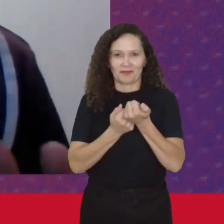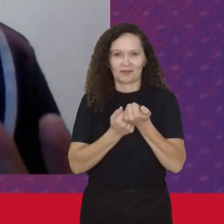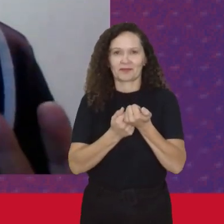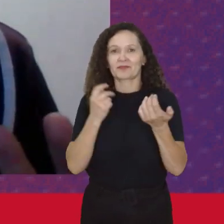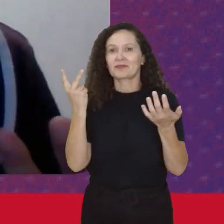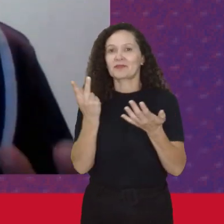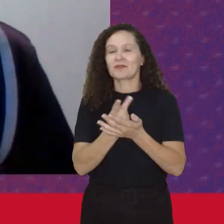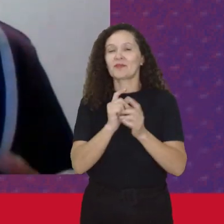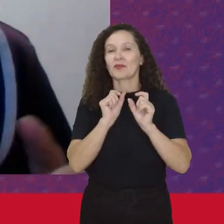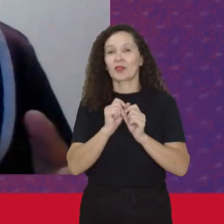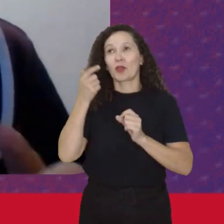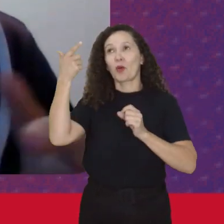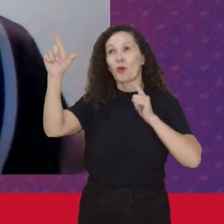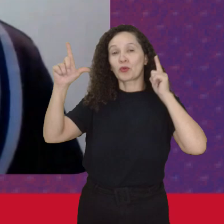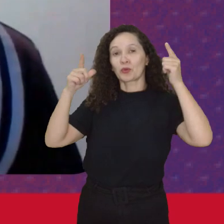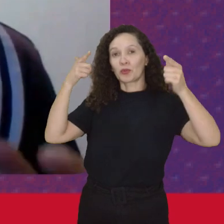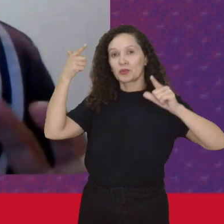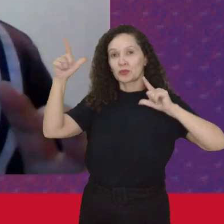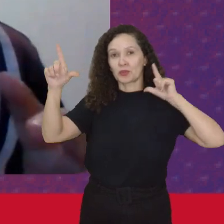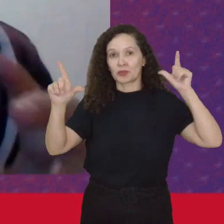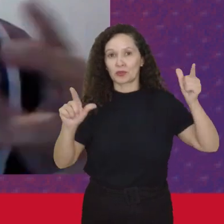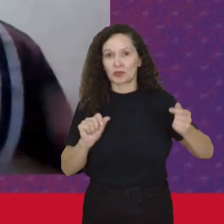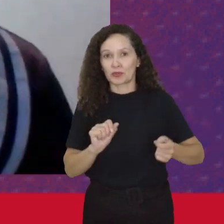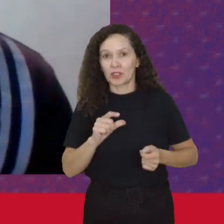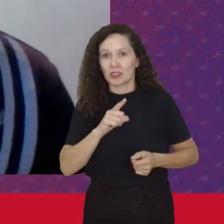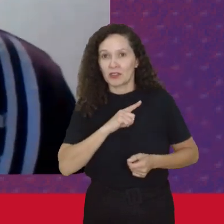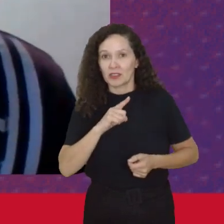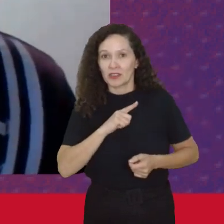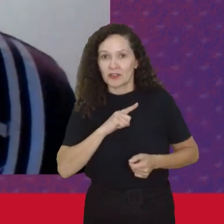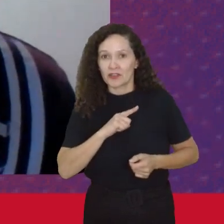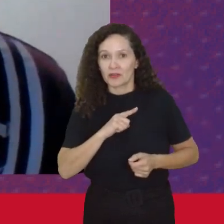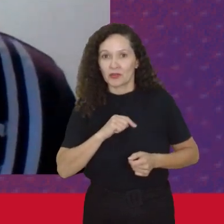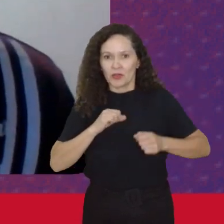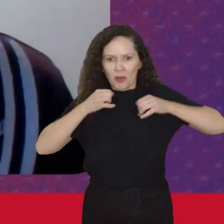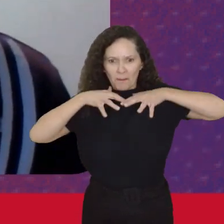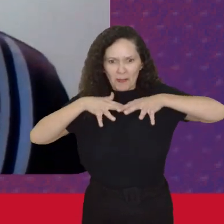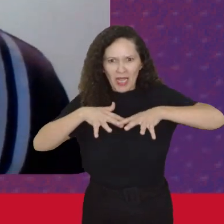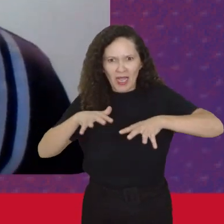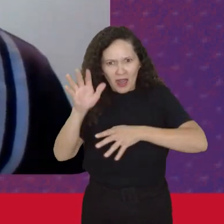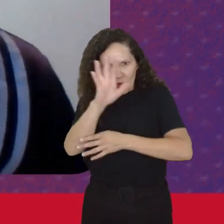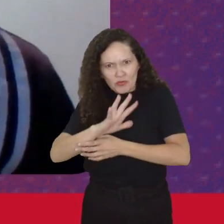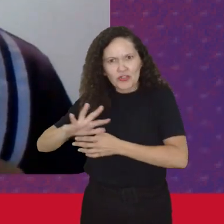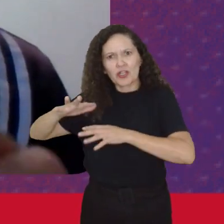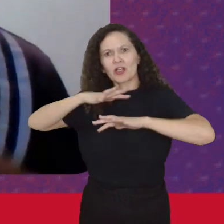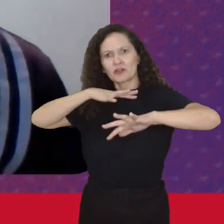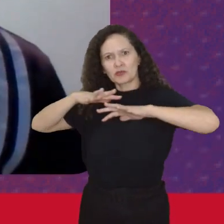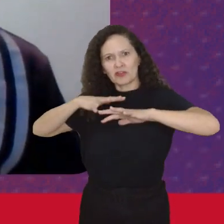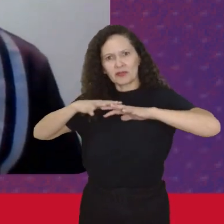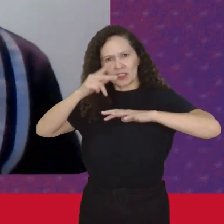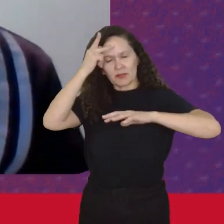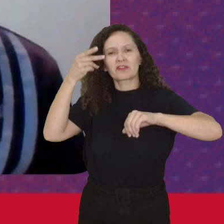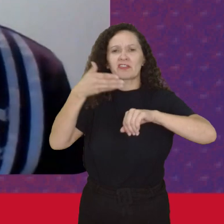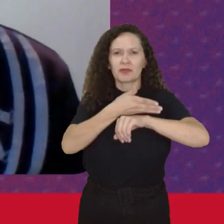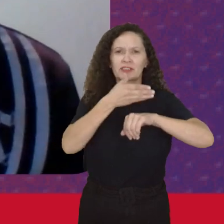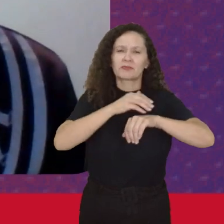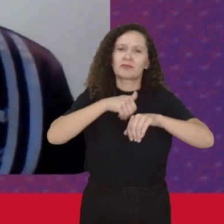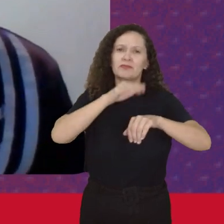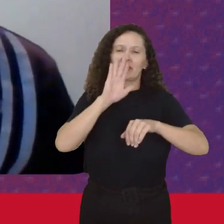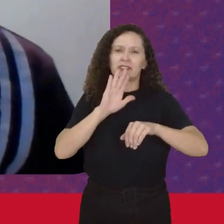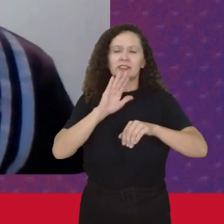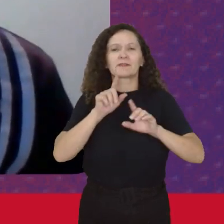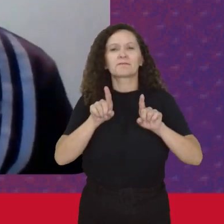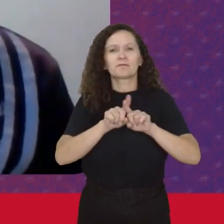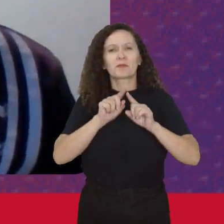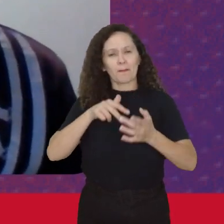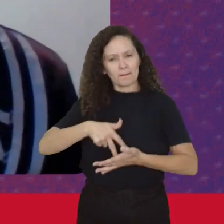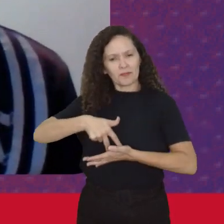fato De ter Outra vez Ocorrido Uma massificação Do movimento E Com a afirmação